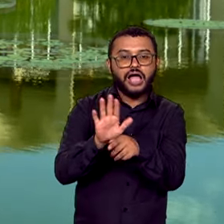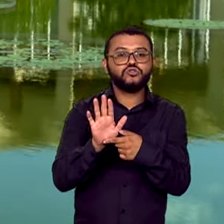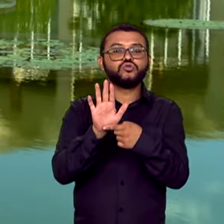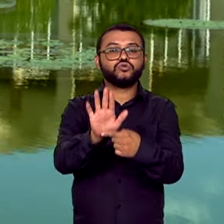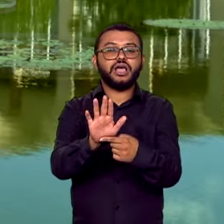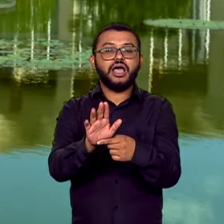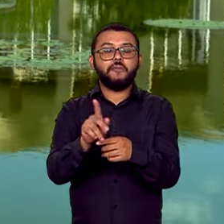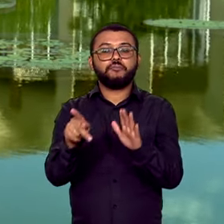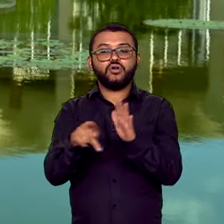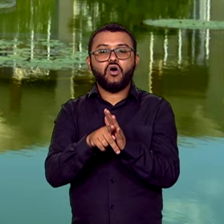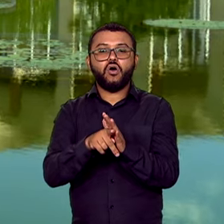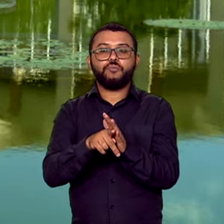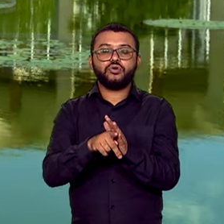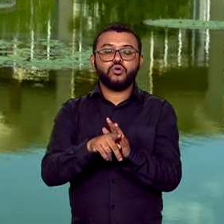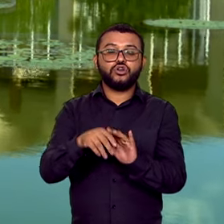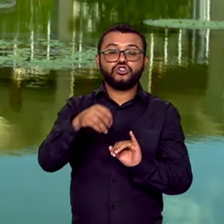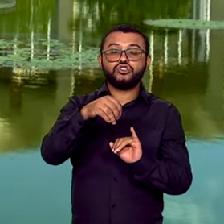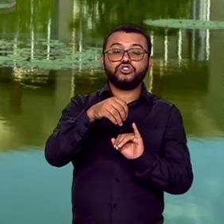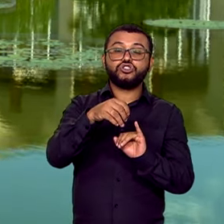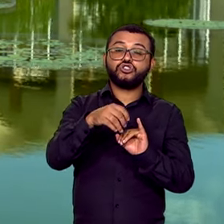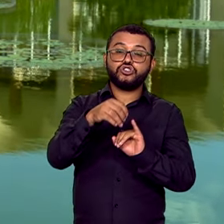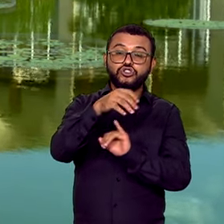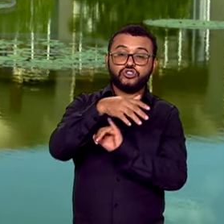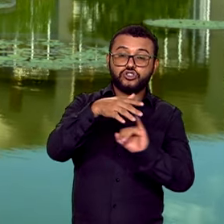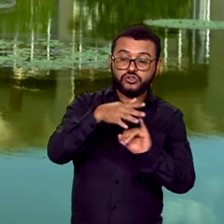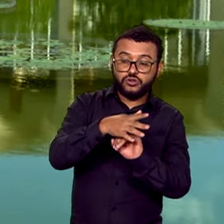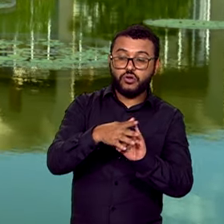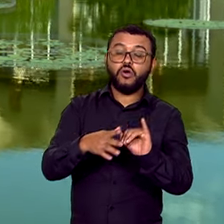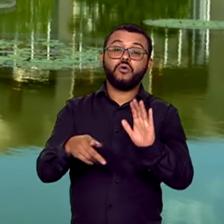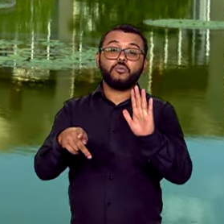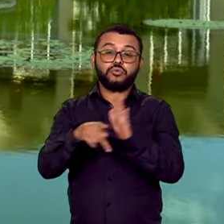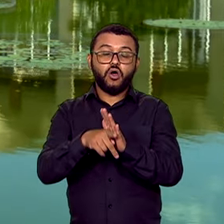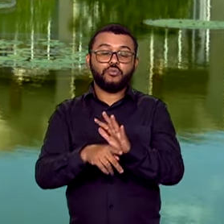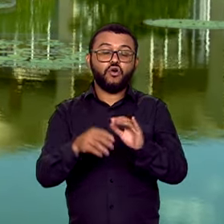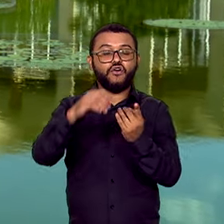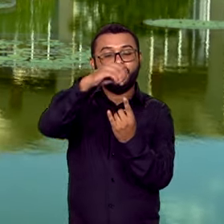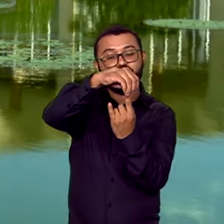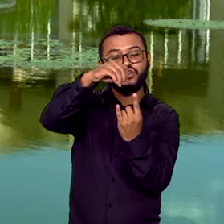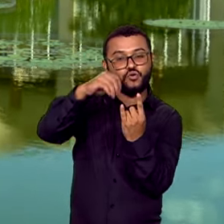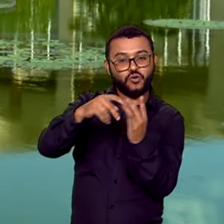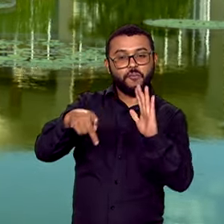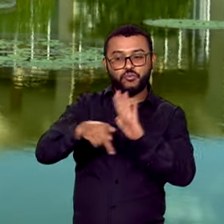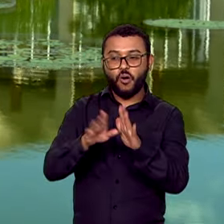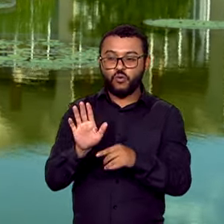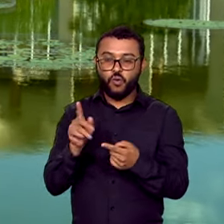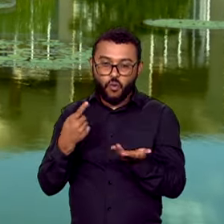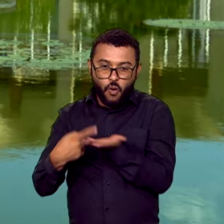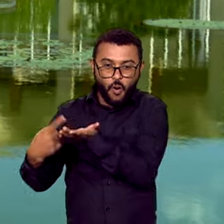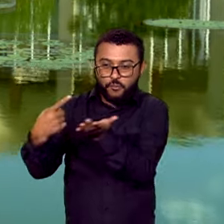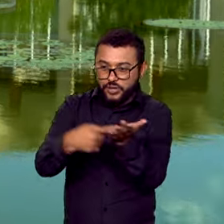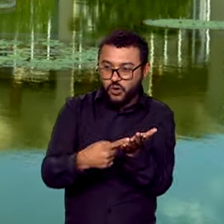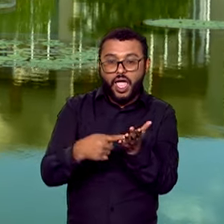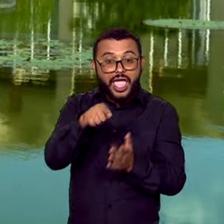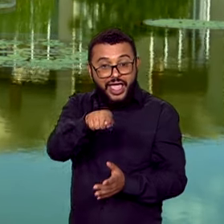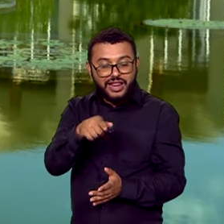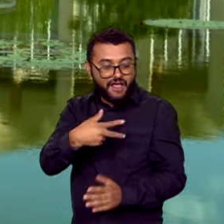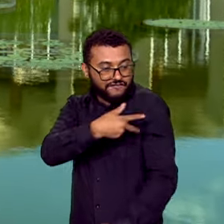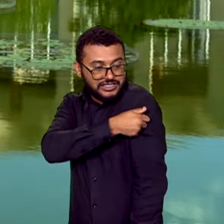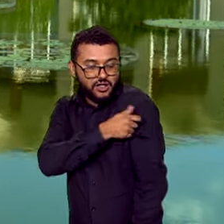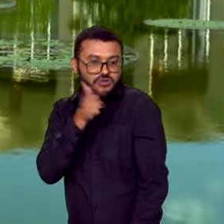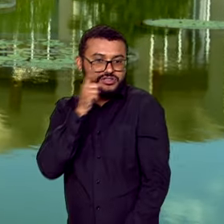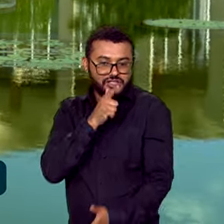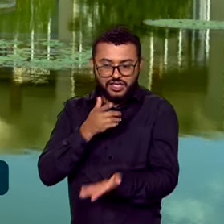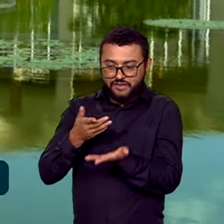Instituto de Tecnologia e Imunológicos, o Biomanguinhos Fiocruz. Com o acordo, a vacina também passará a ser